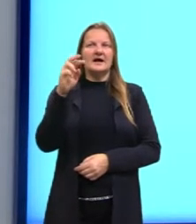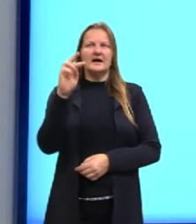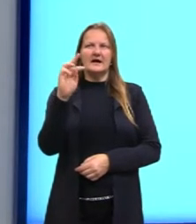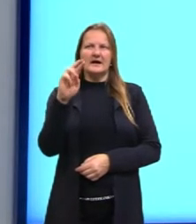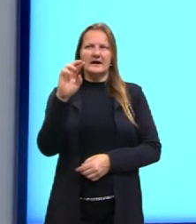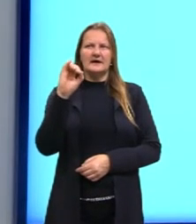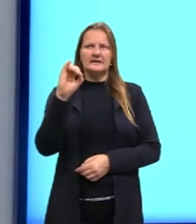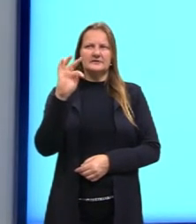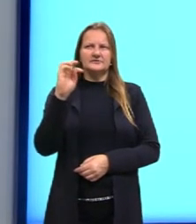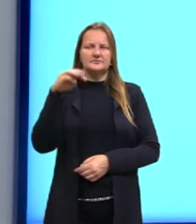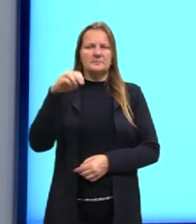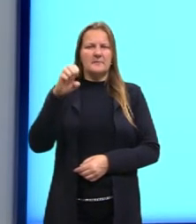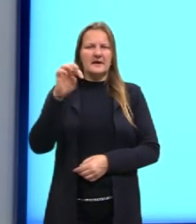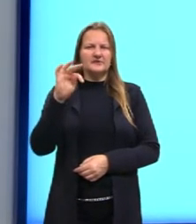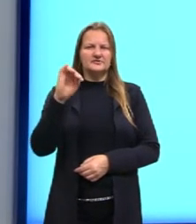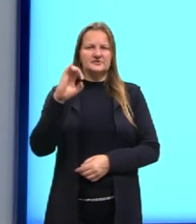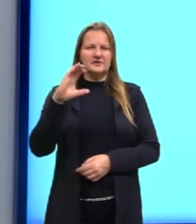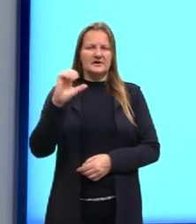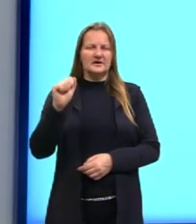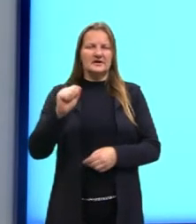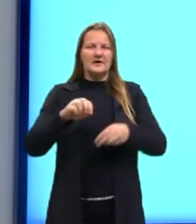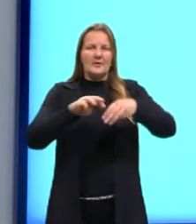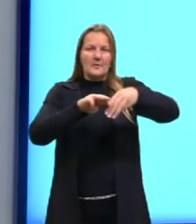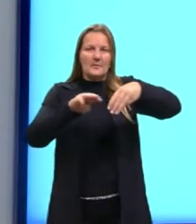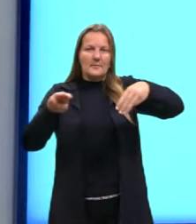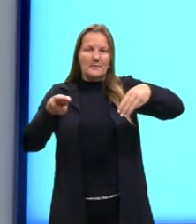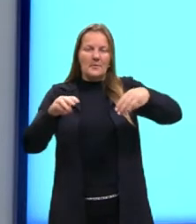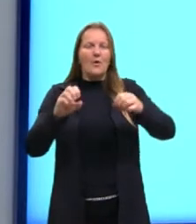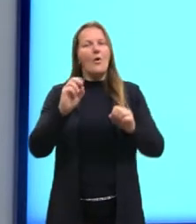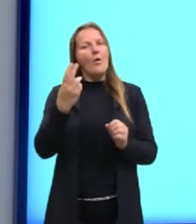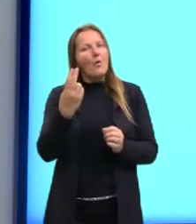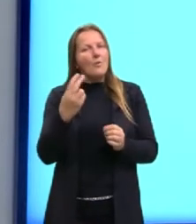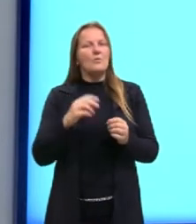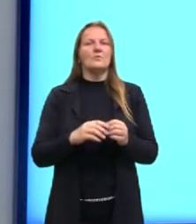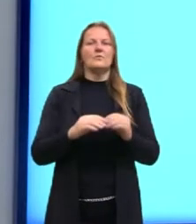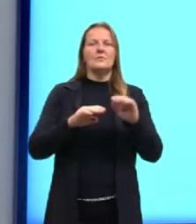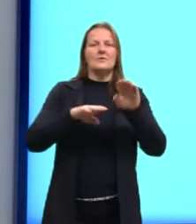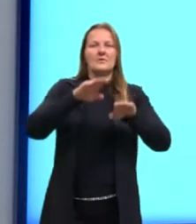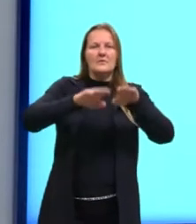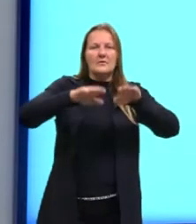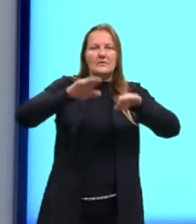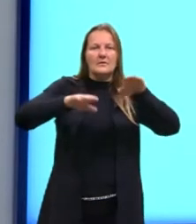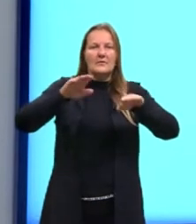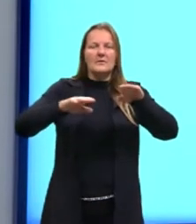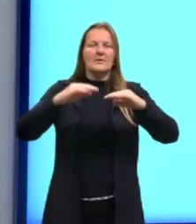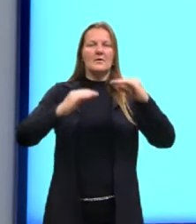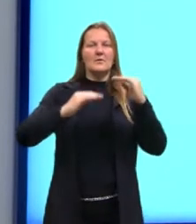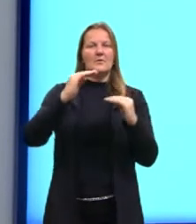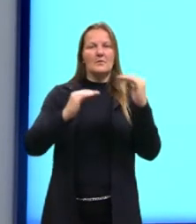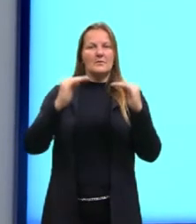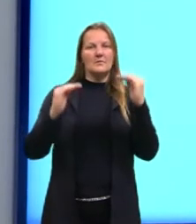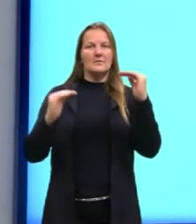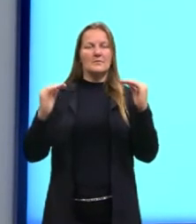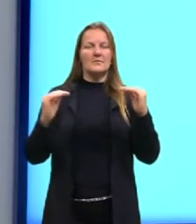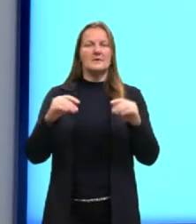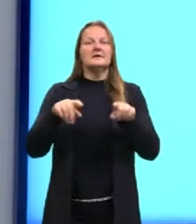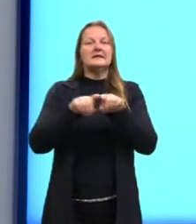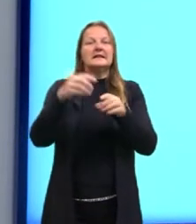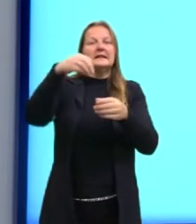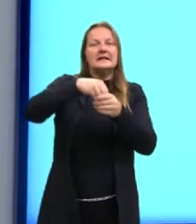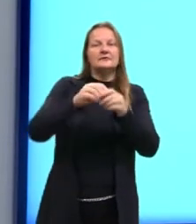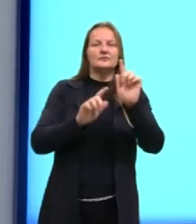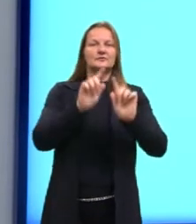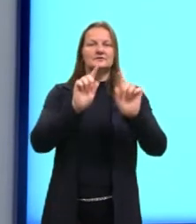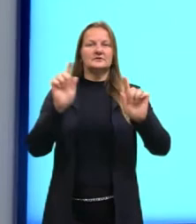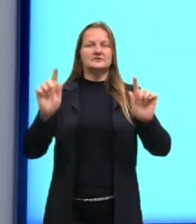estamos acostumados, né, a calcular média, né, mas ela faz parte, então, da estatística. Nós